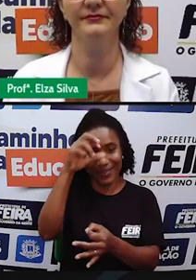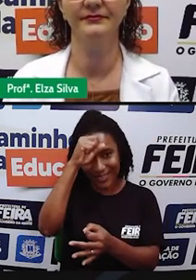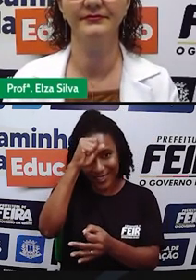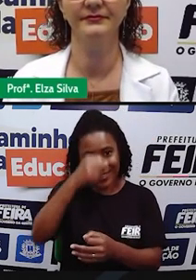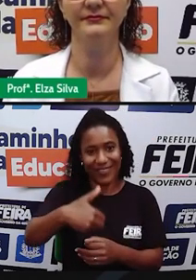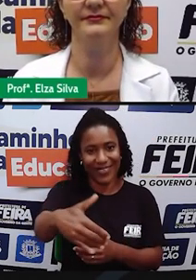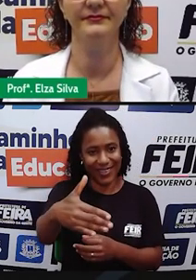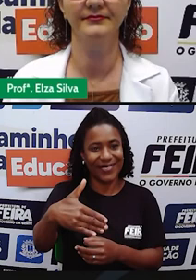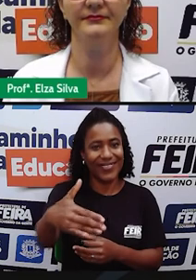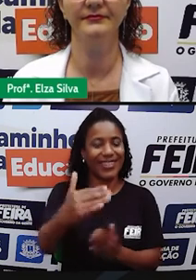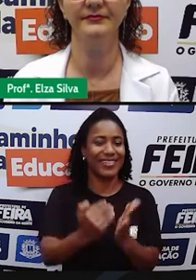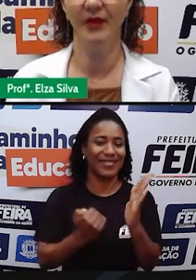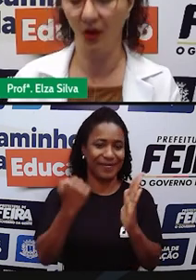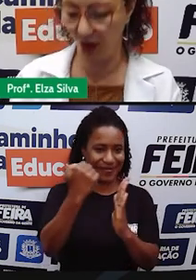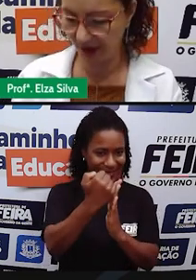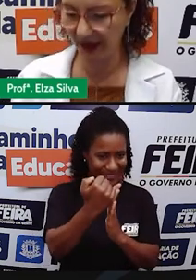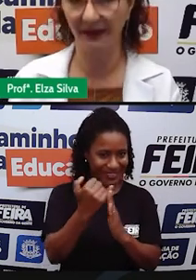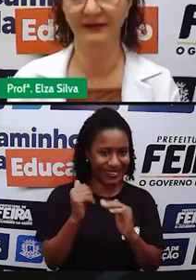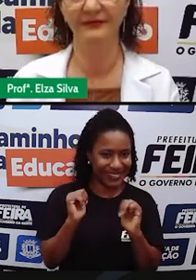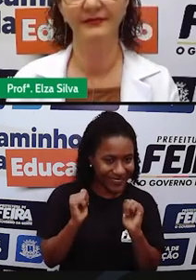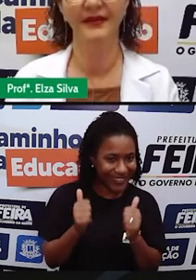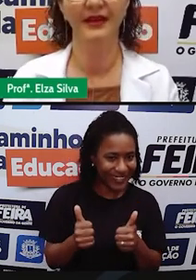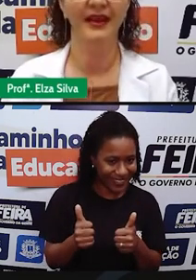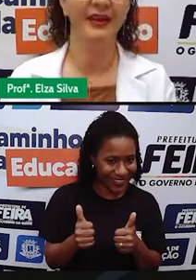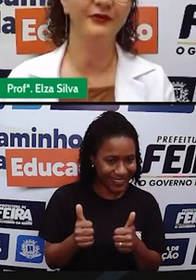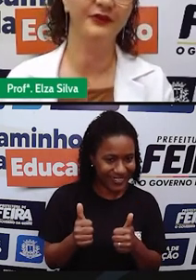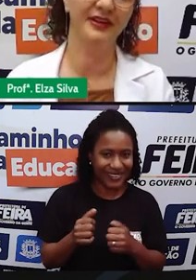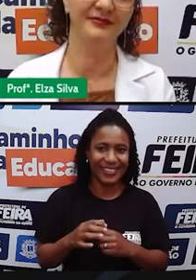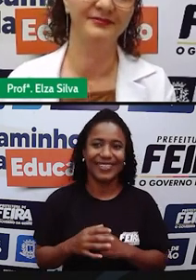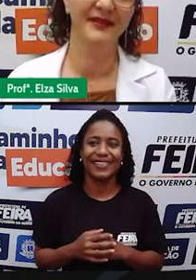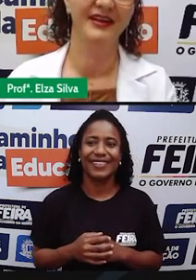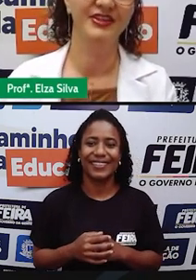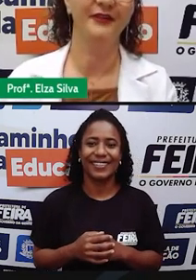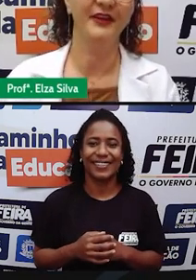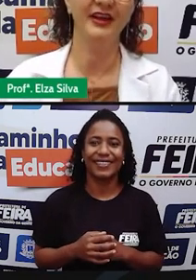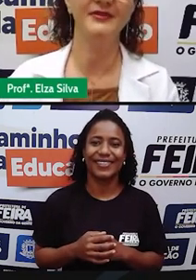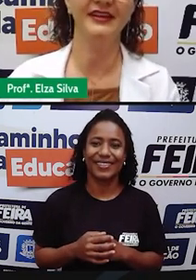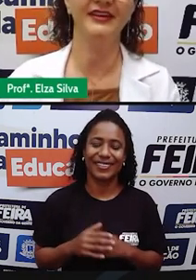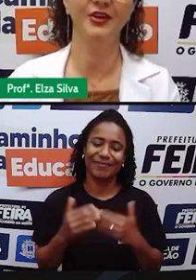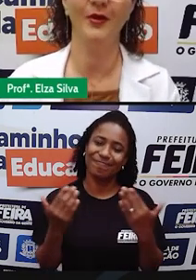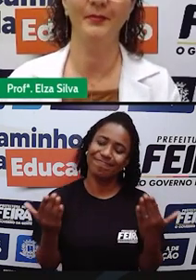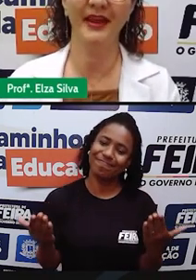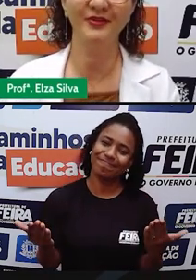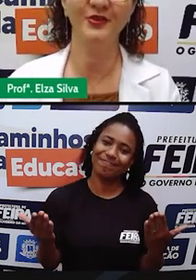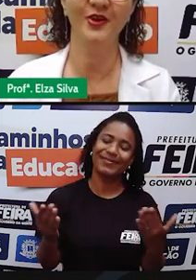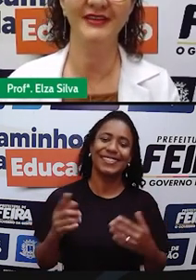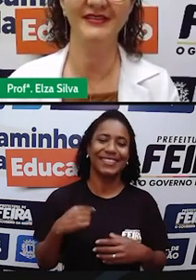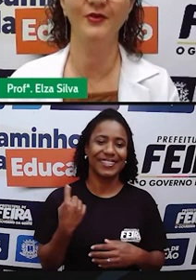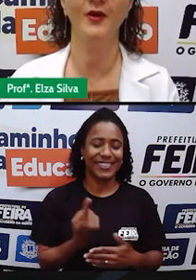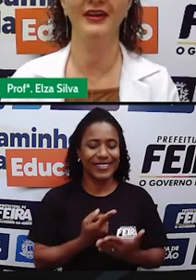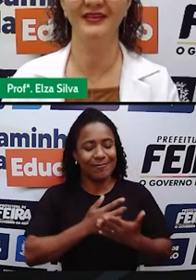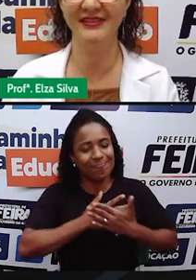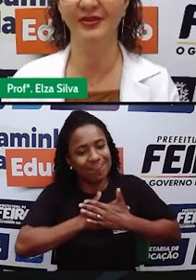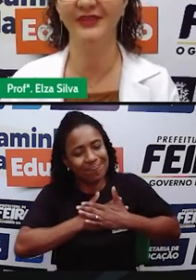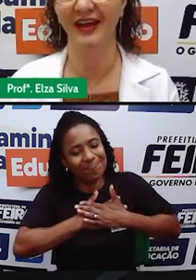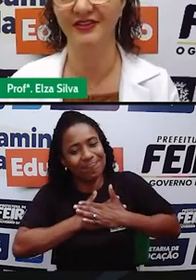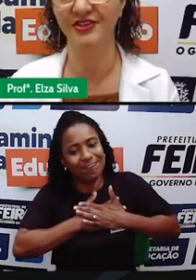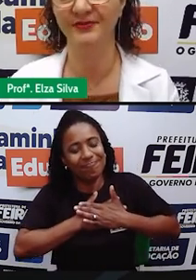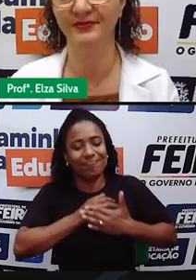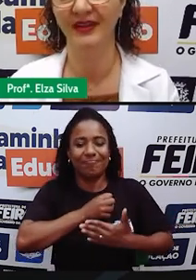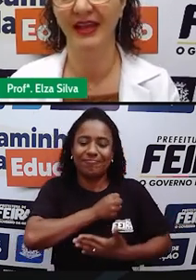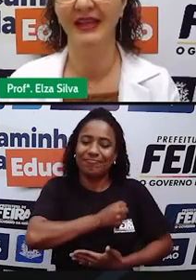instrumentos musicais Ok Enfim Já ficamos aqui com o aperto no coração com a grande